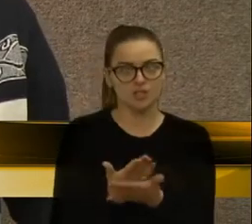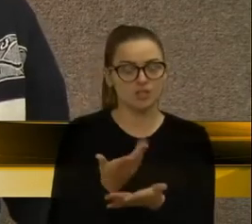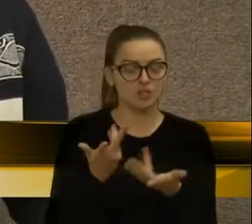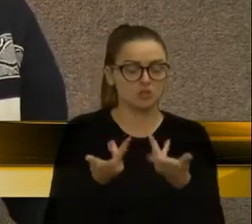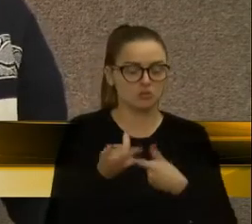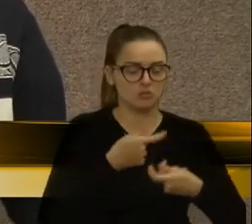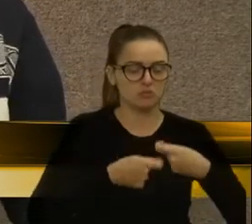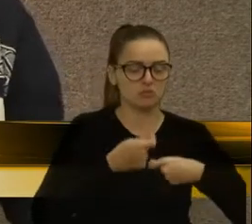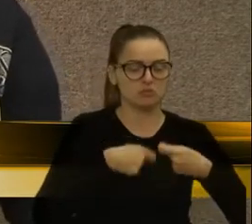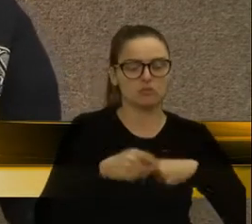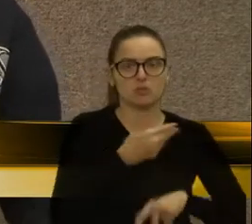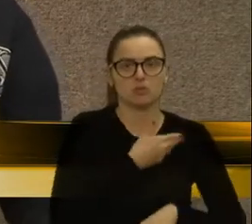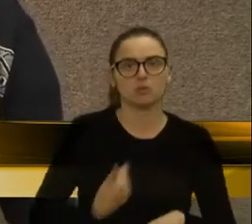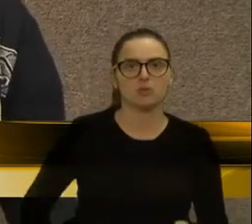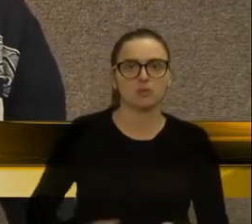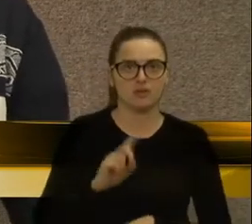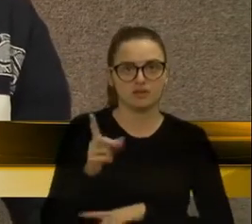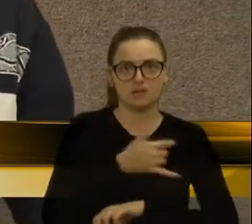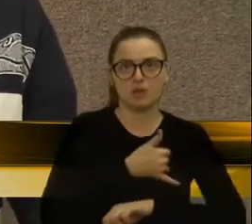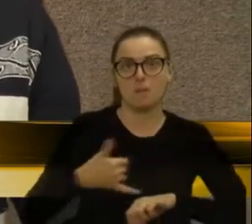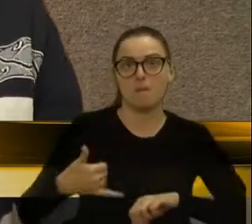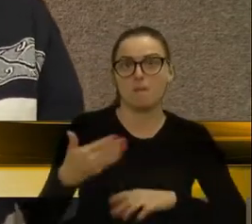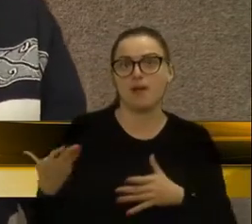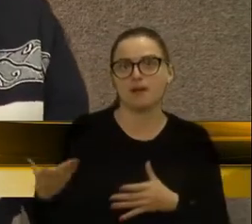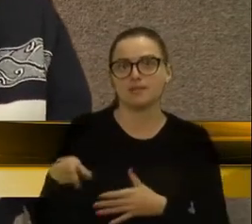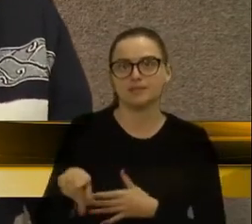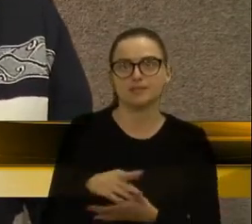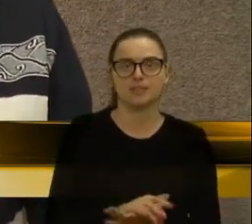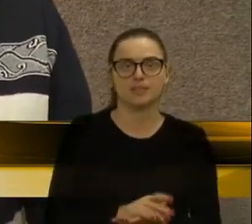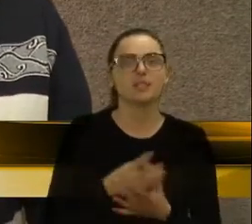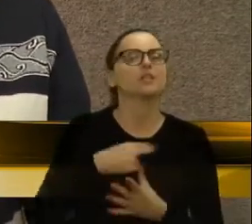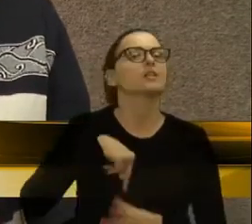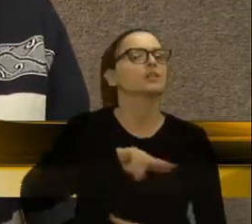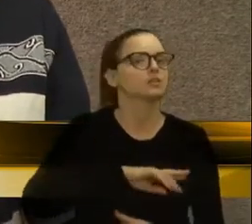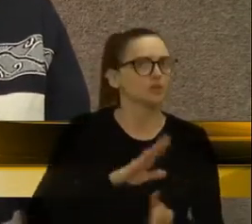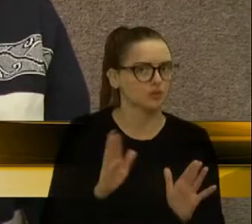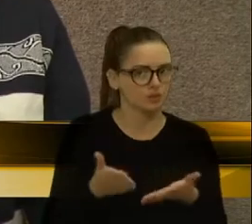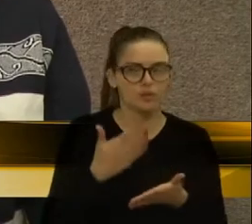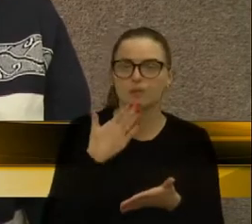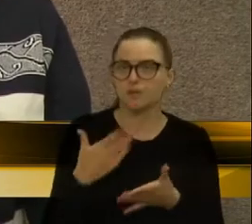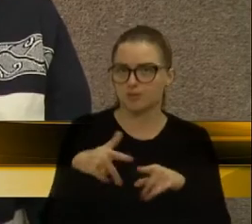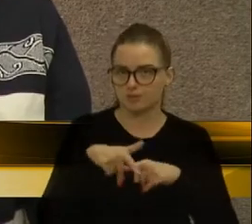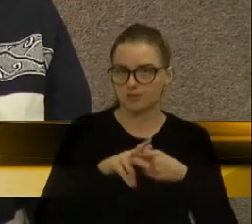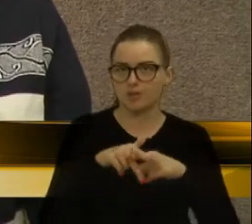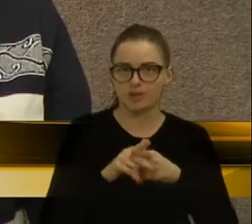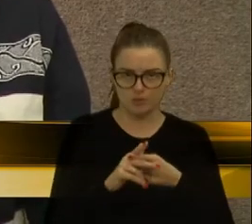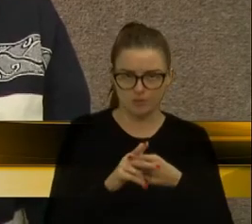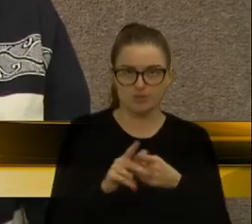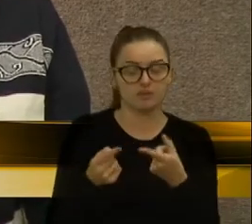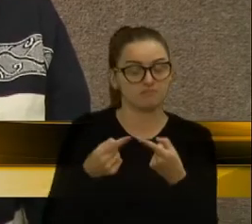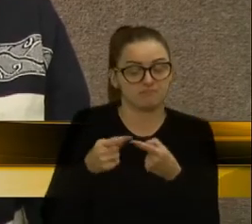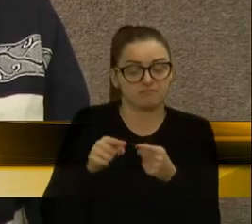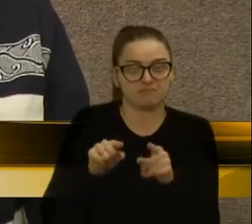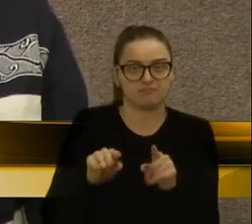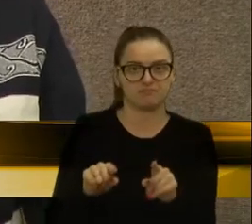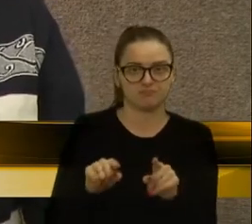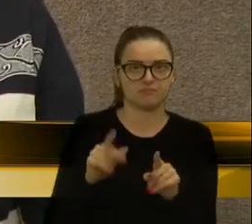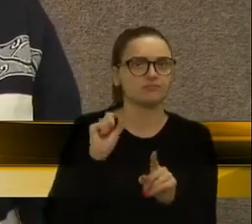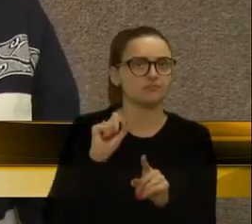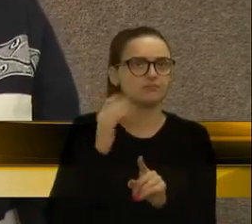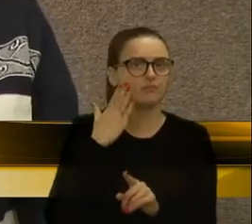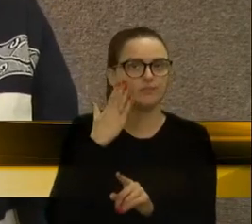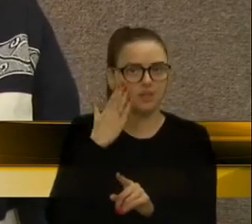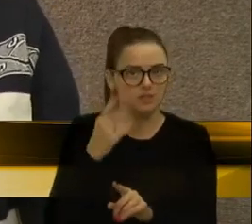administração passe por aí. Nós já solicitamos o conserto, porém, pelo que se